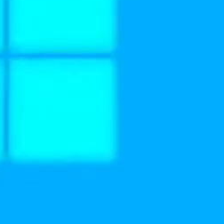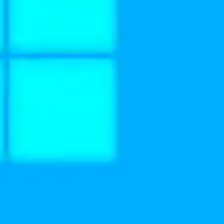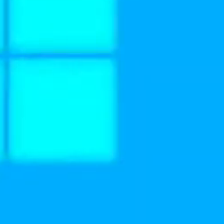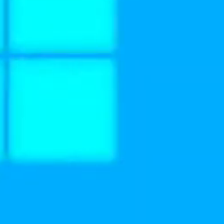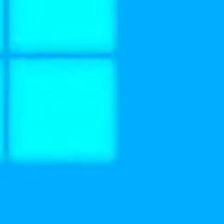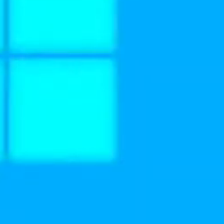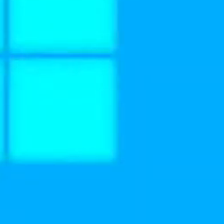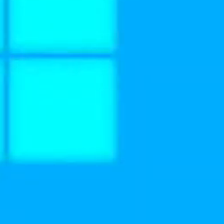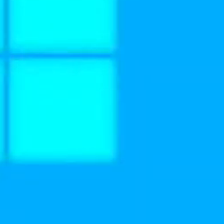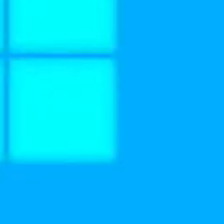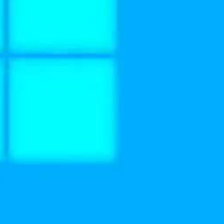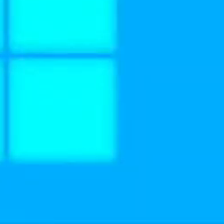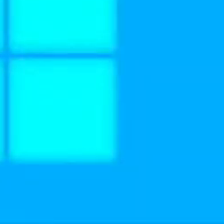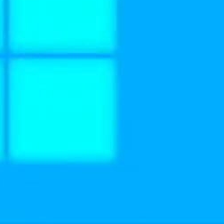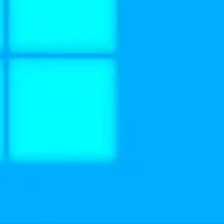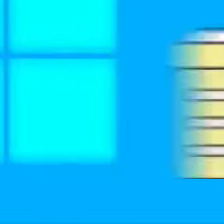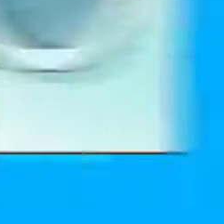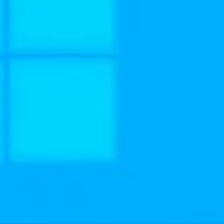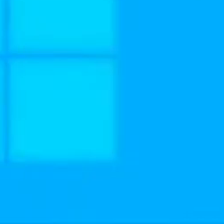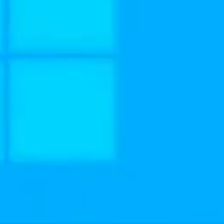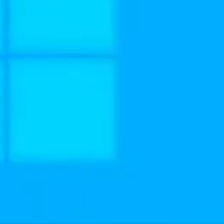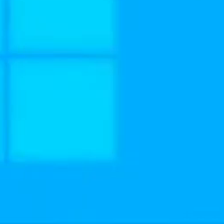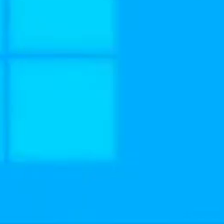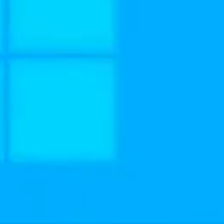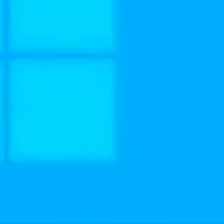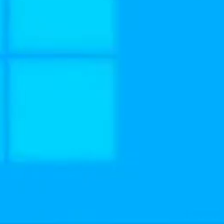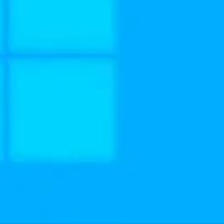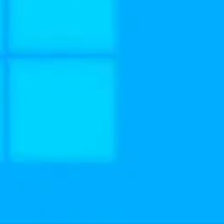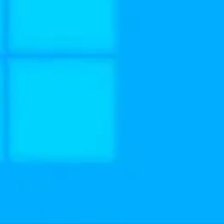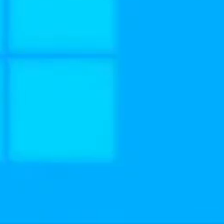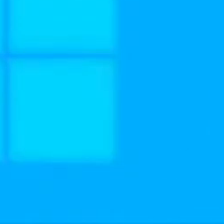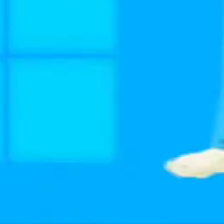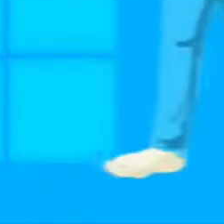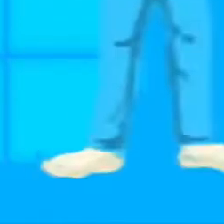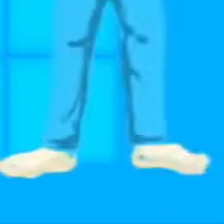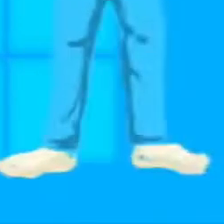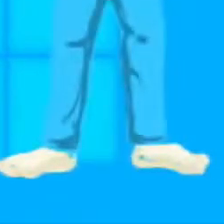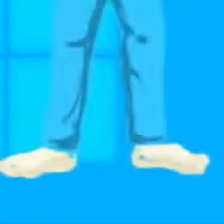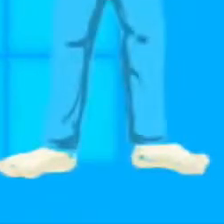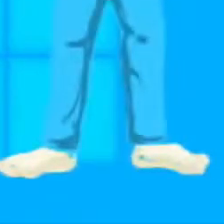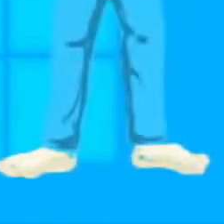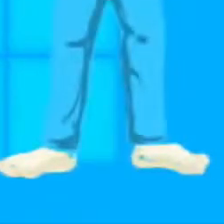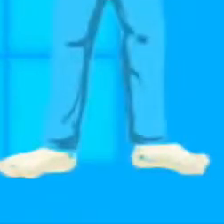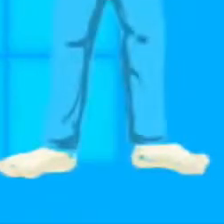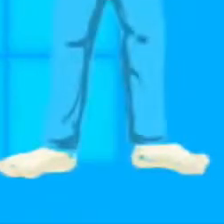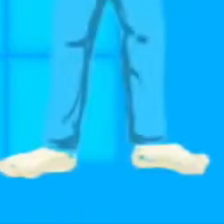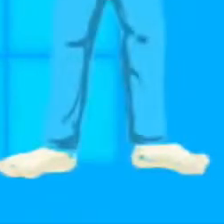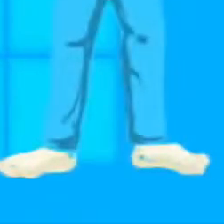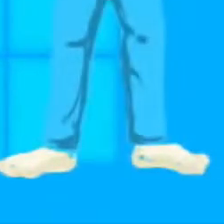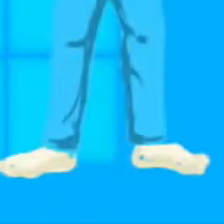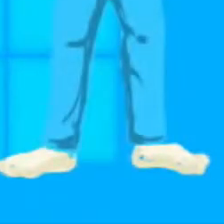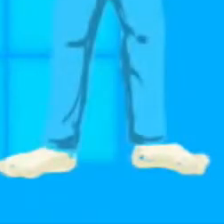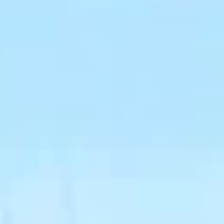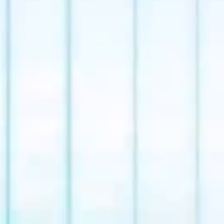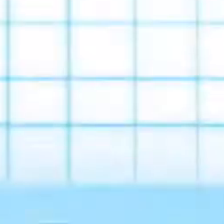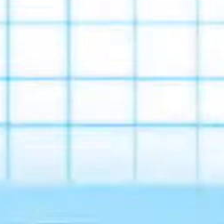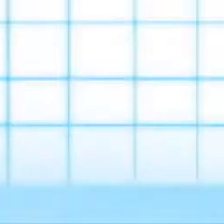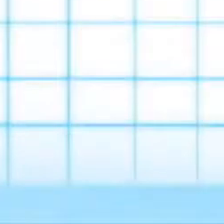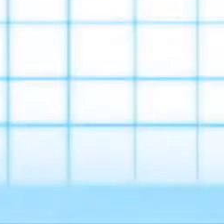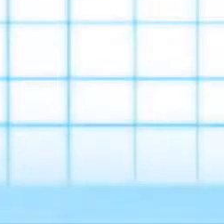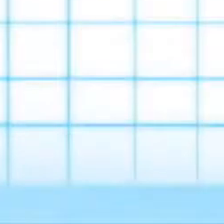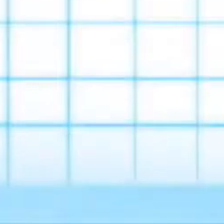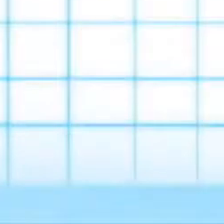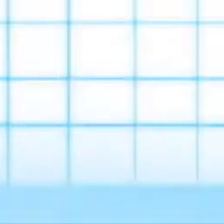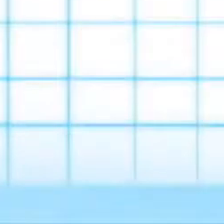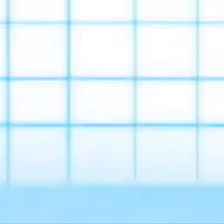Lave os calçados com água sanitária, coloque a roupa para lavar e antes de tocar em qualquer objeto, vá direto para o